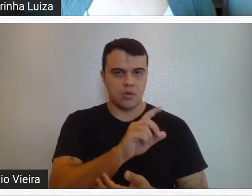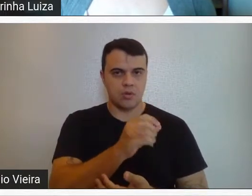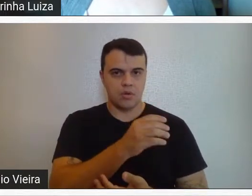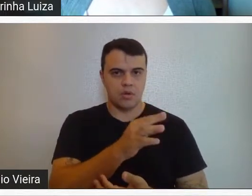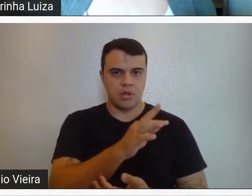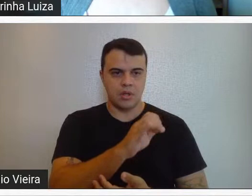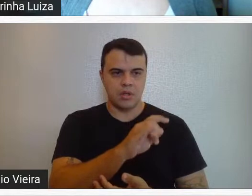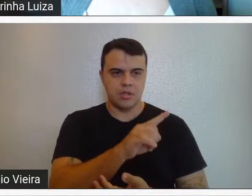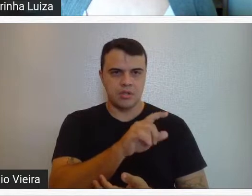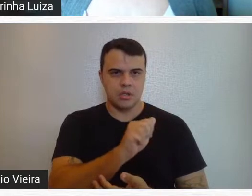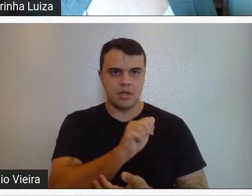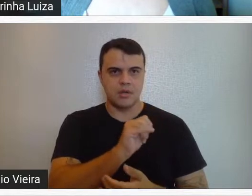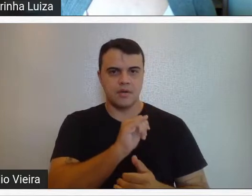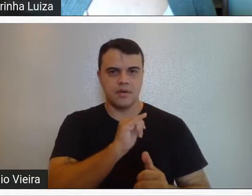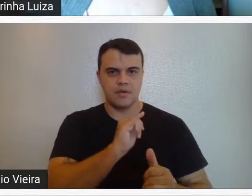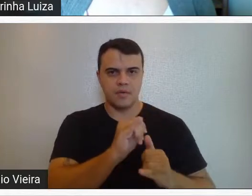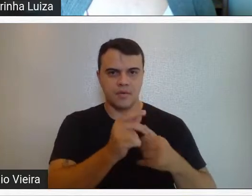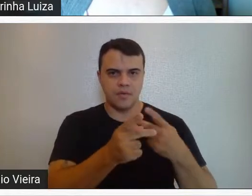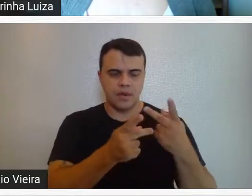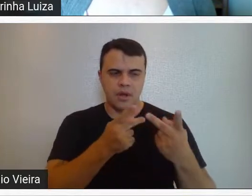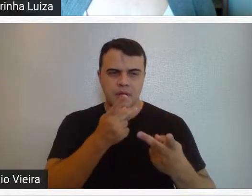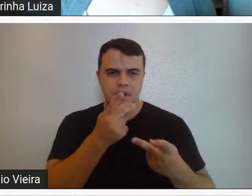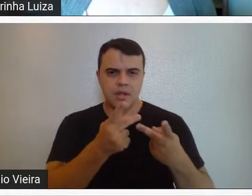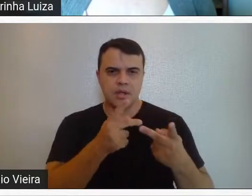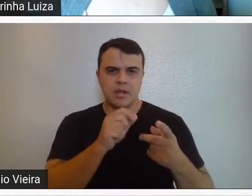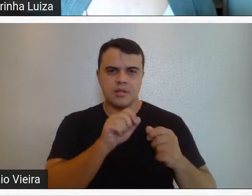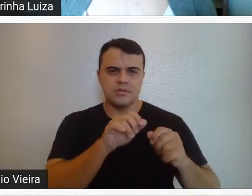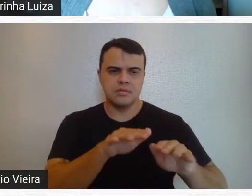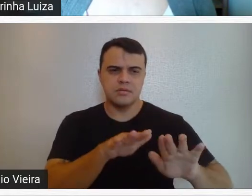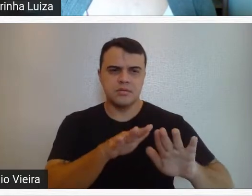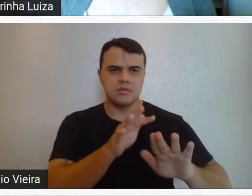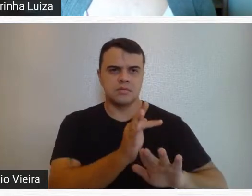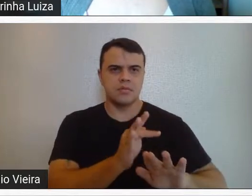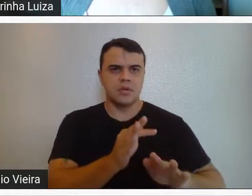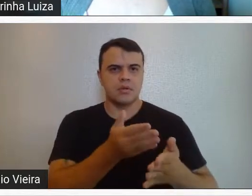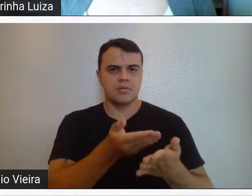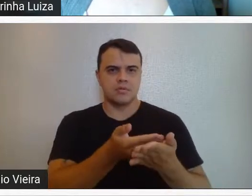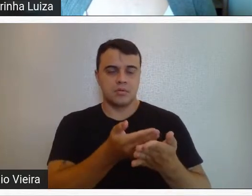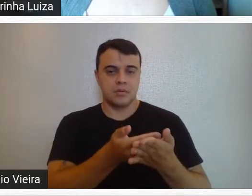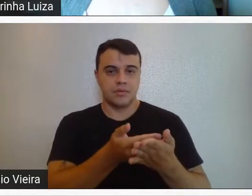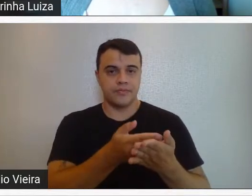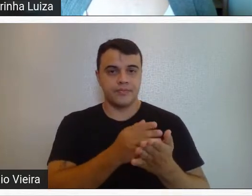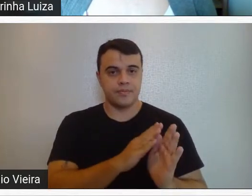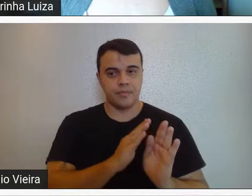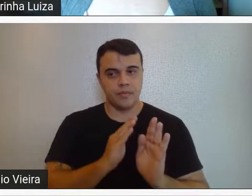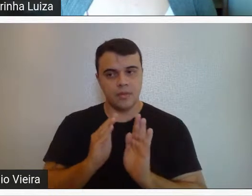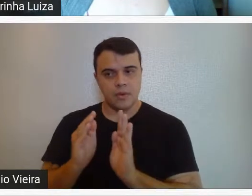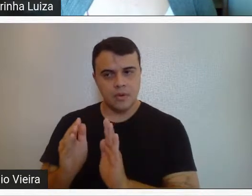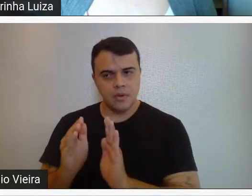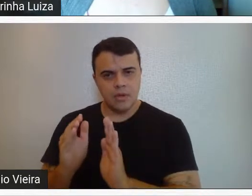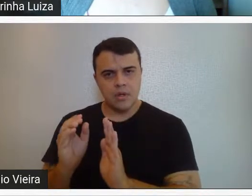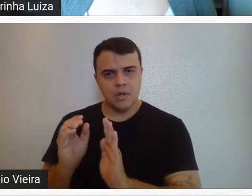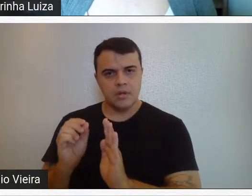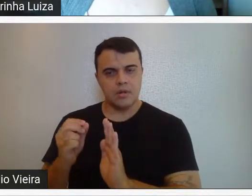que é propagandista do ensino acadêmico, da arte acadêmica e tal, e uma linha mais